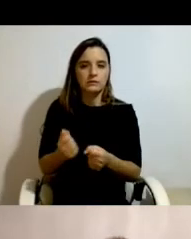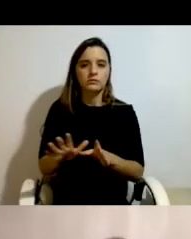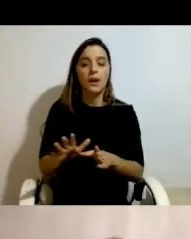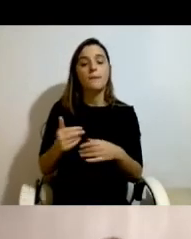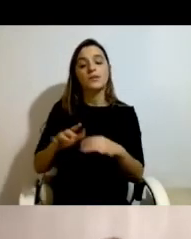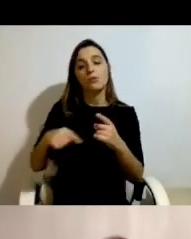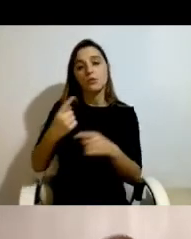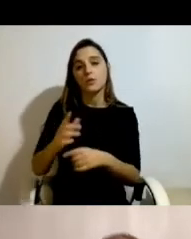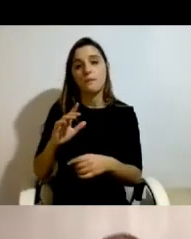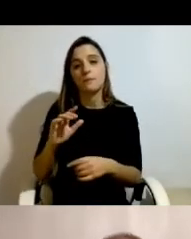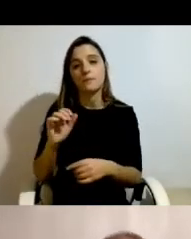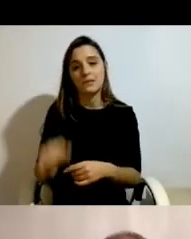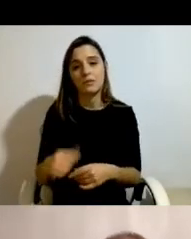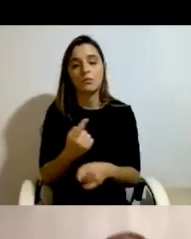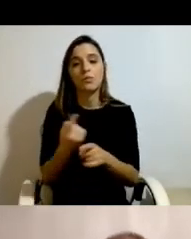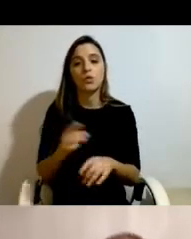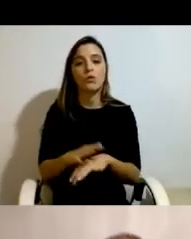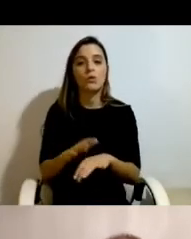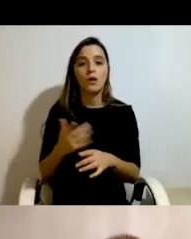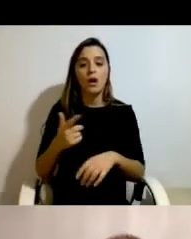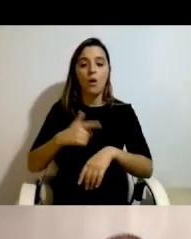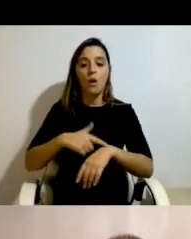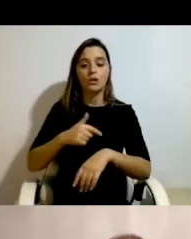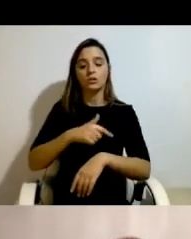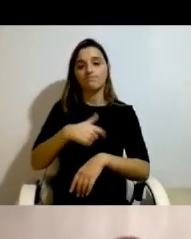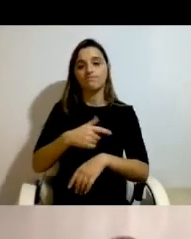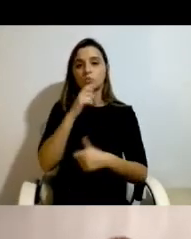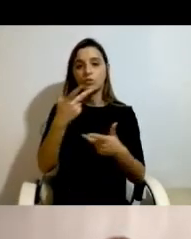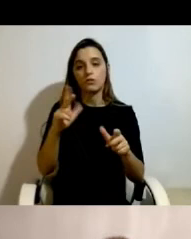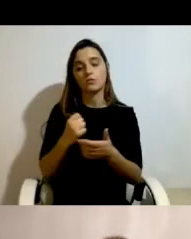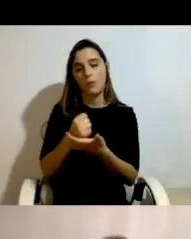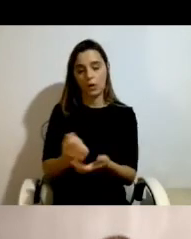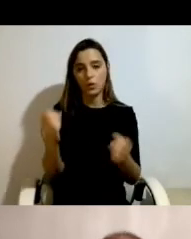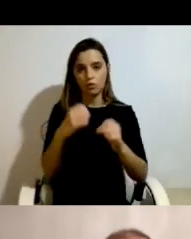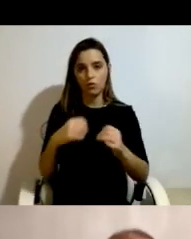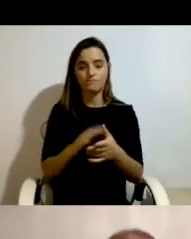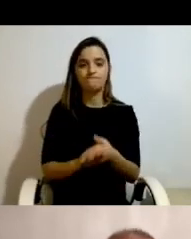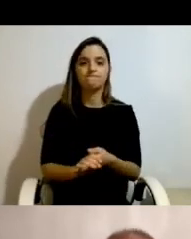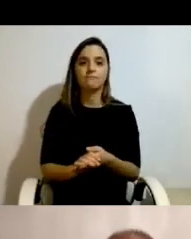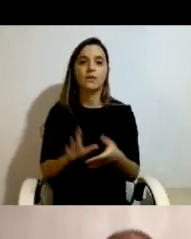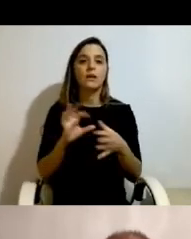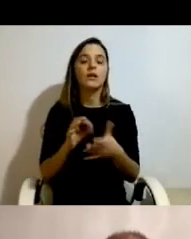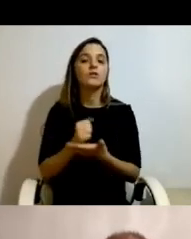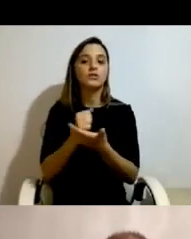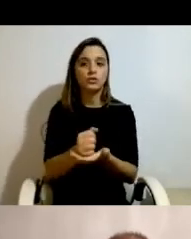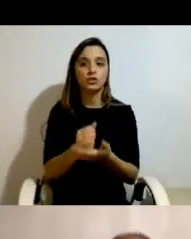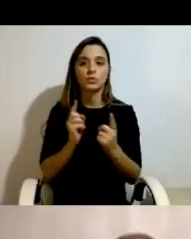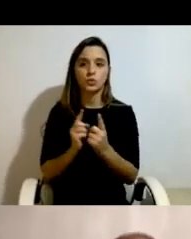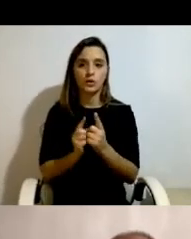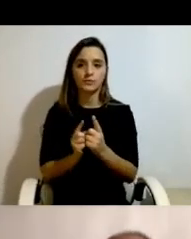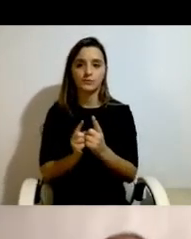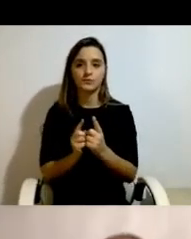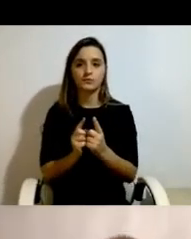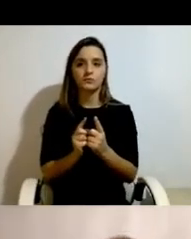mais horas disponíveis para este apoio. Podes avançar? Relativamente às assistentes pessoais, peço desculpa.